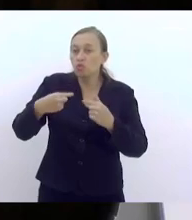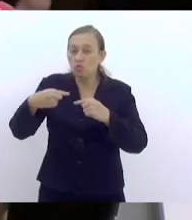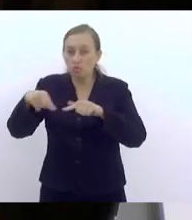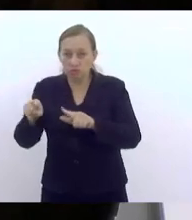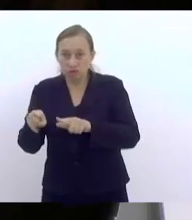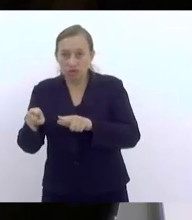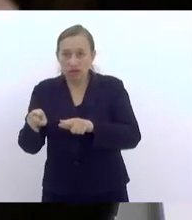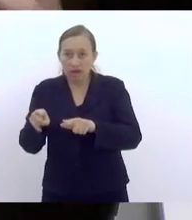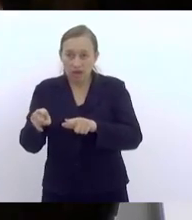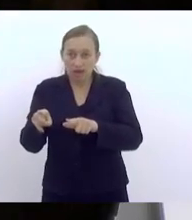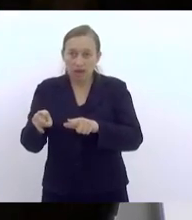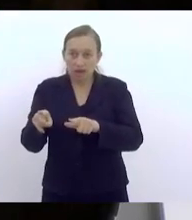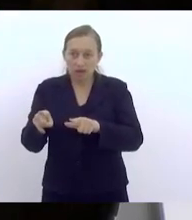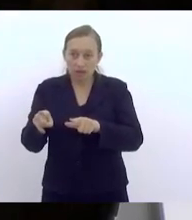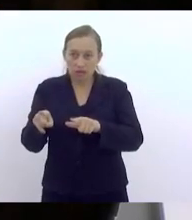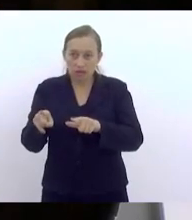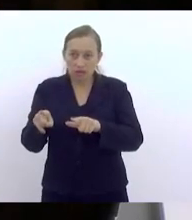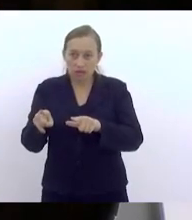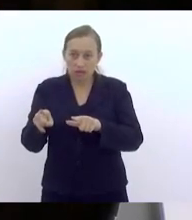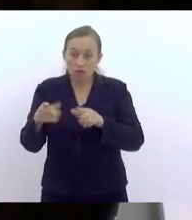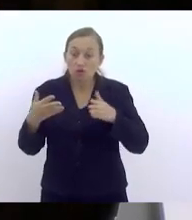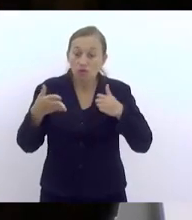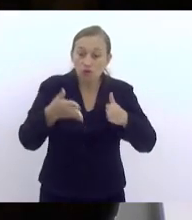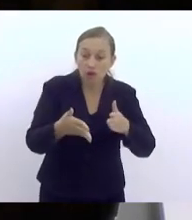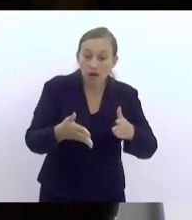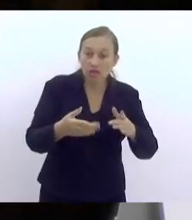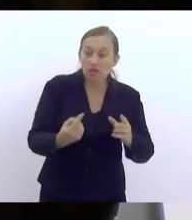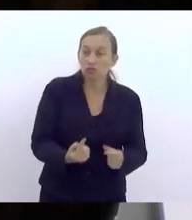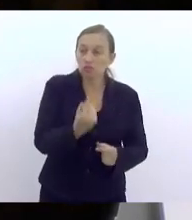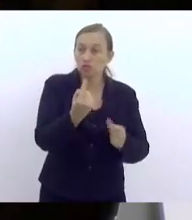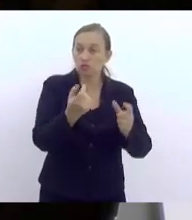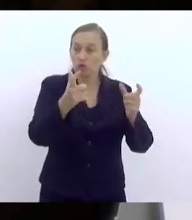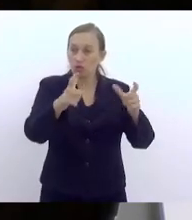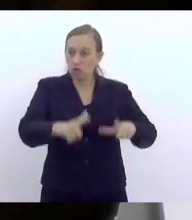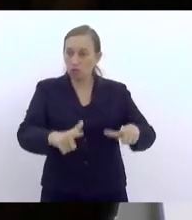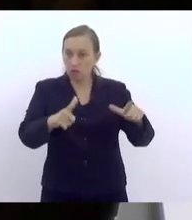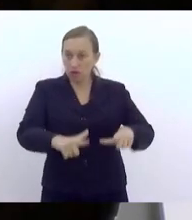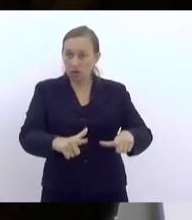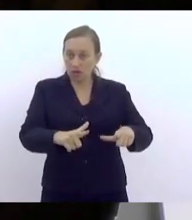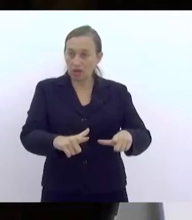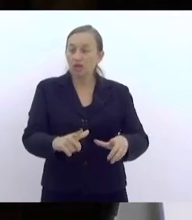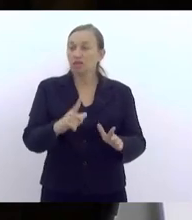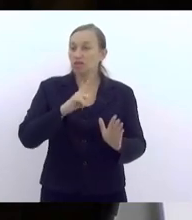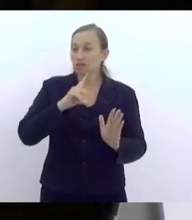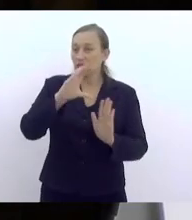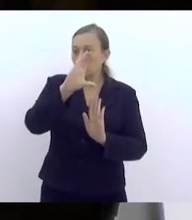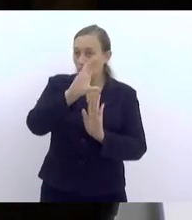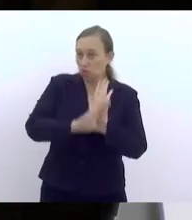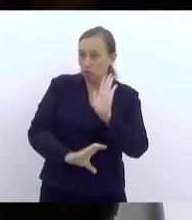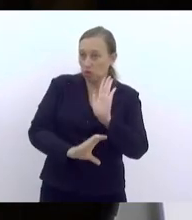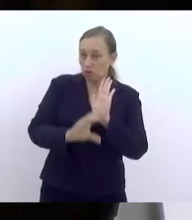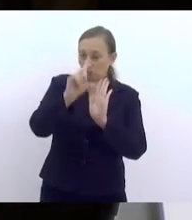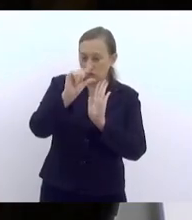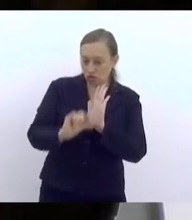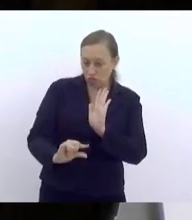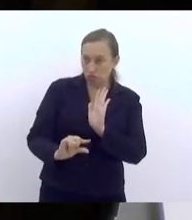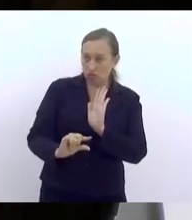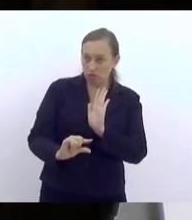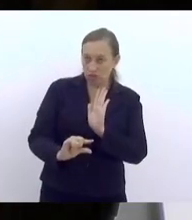se direcionando para o mesmo ponto. Então, nós temos uma redução do currículo de